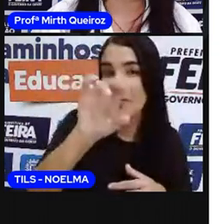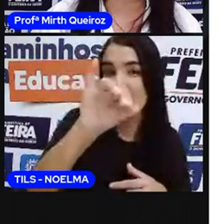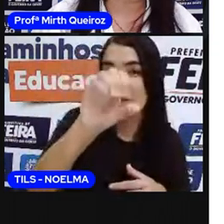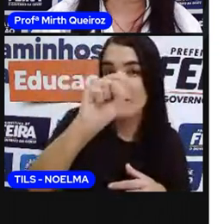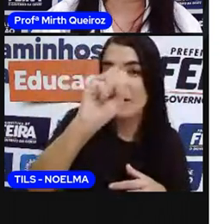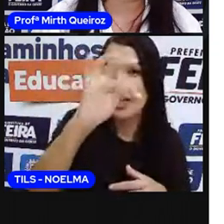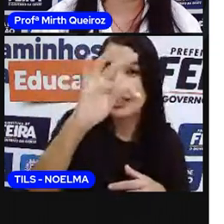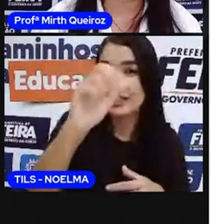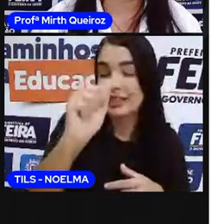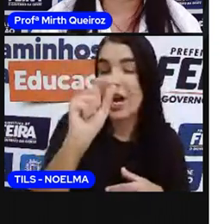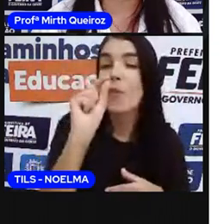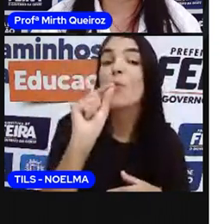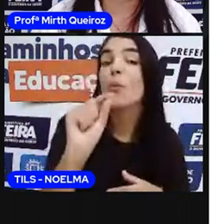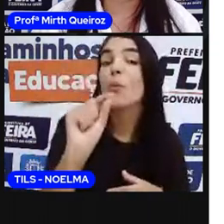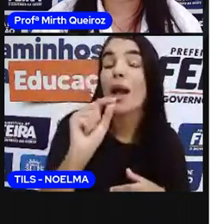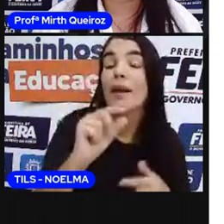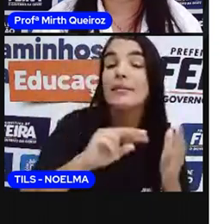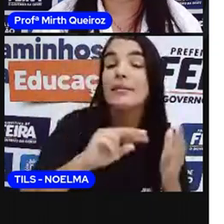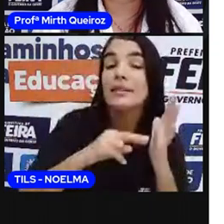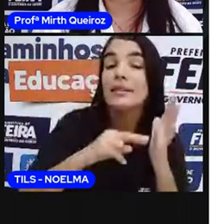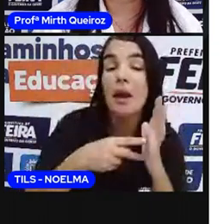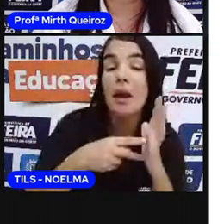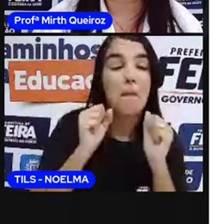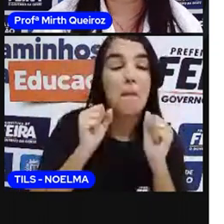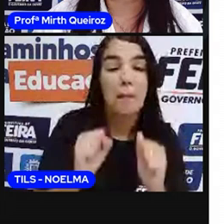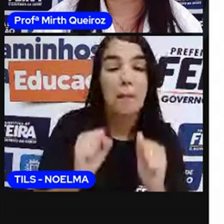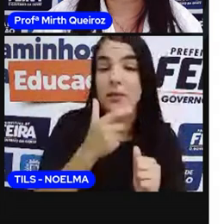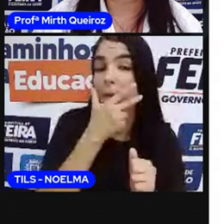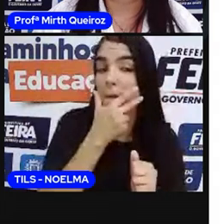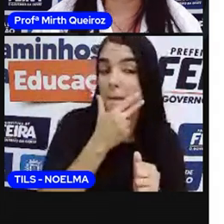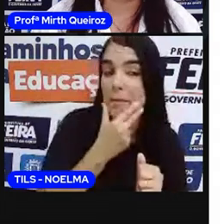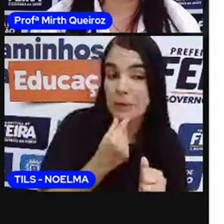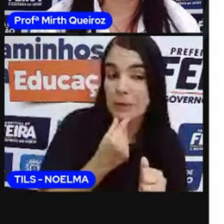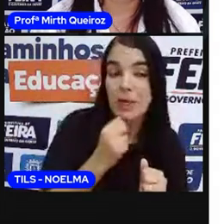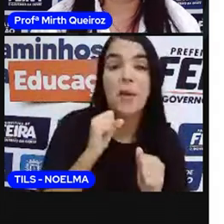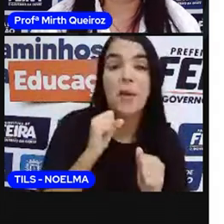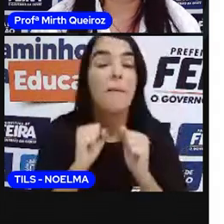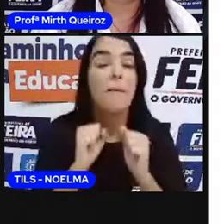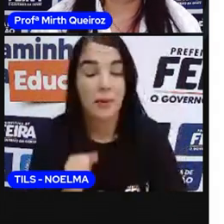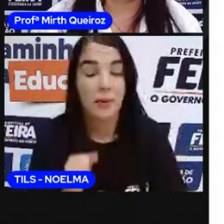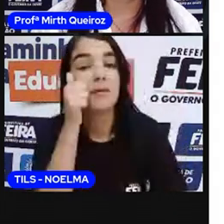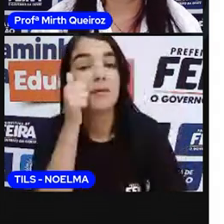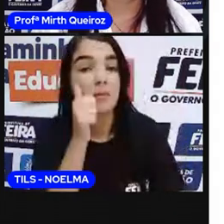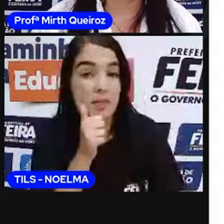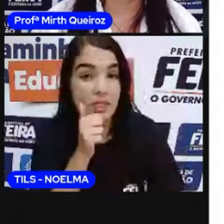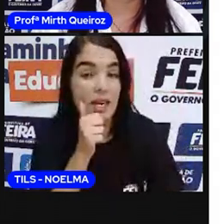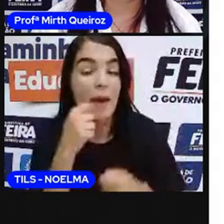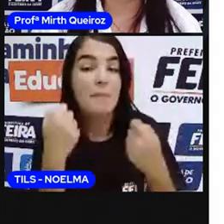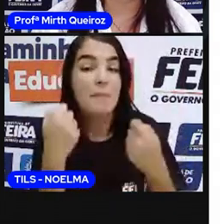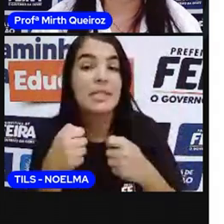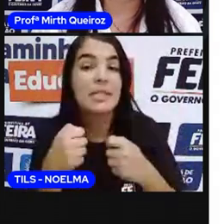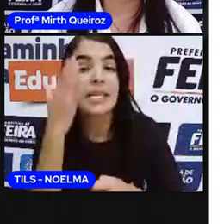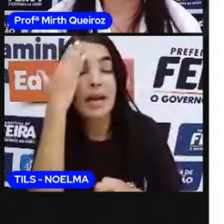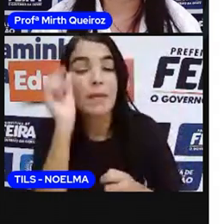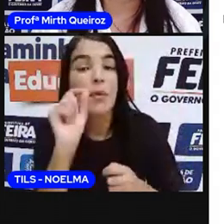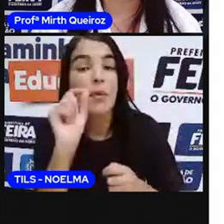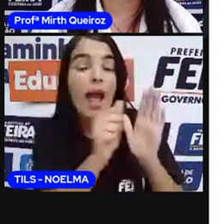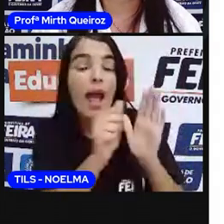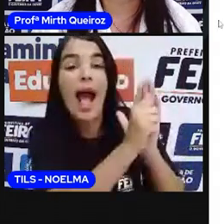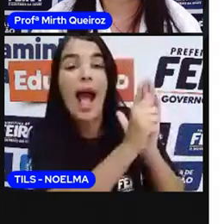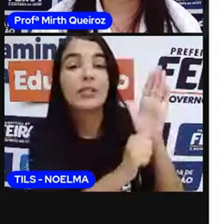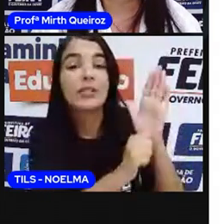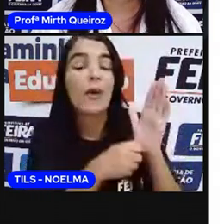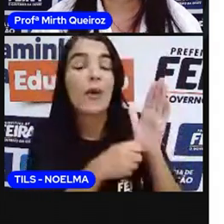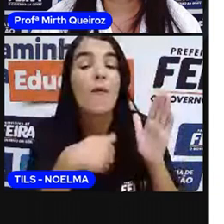florista, ela pode ser masculina ou feminina, ou florista ou a florista, a depender do artigo que a gente